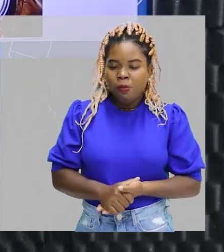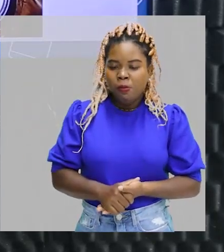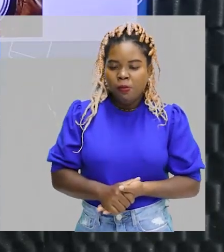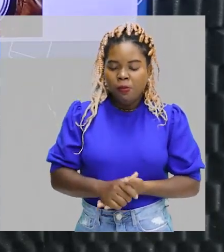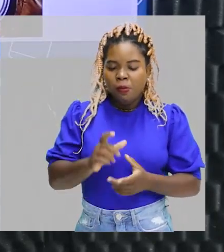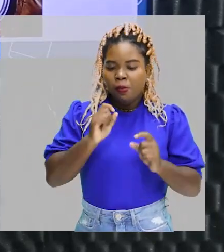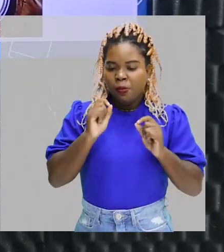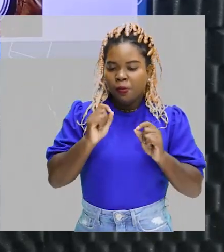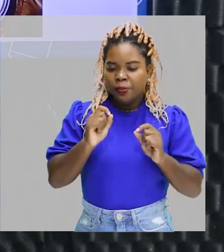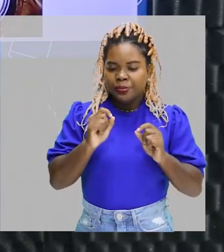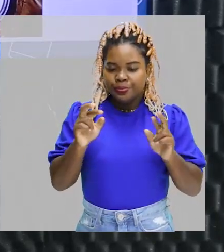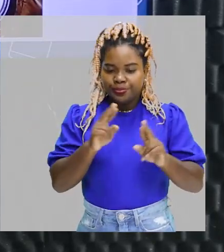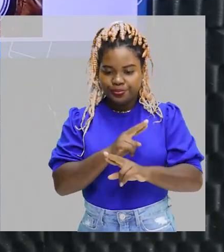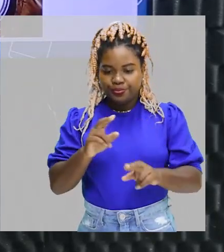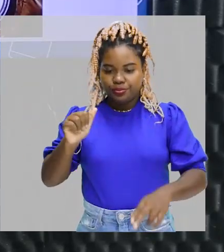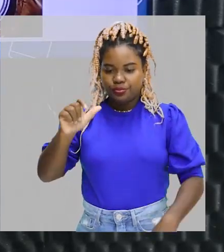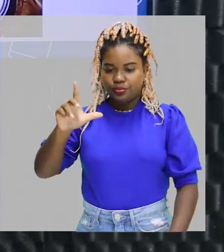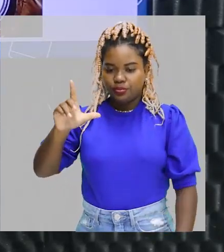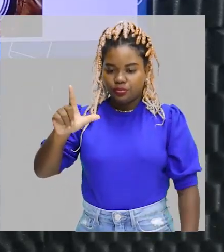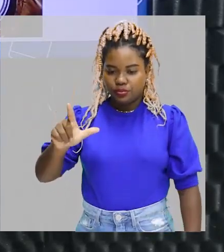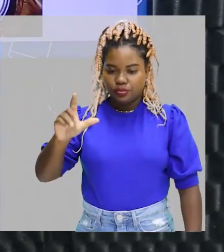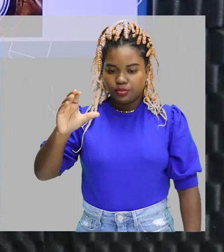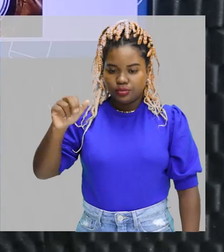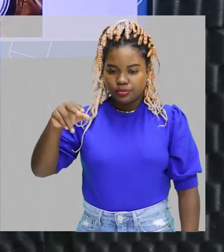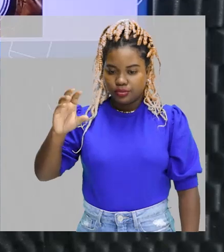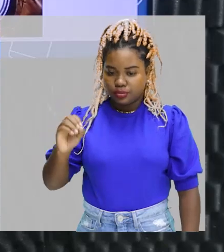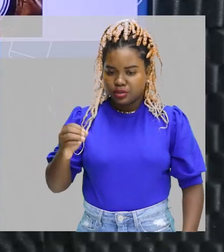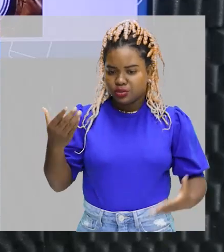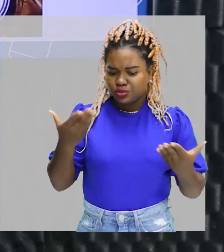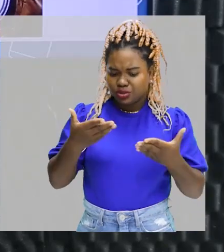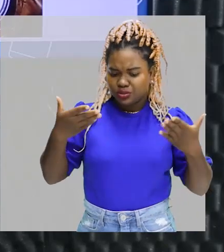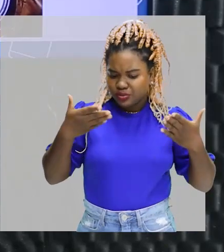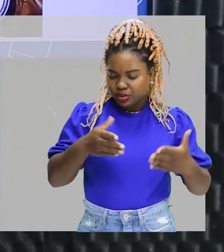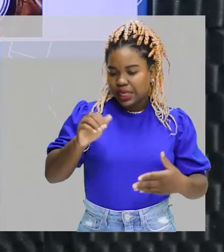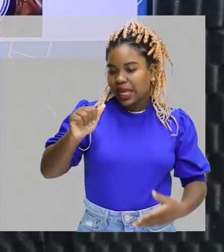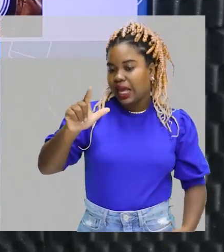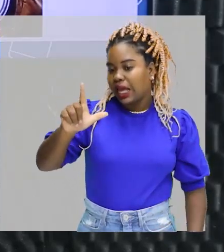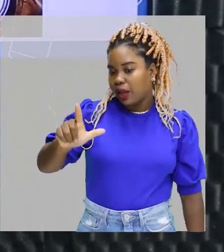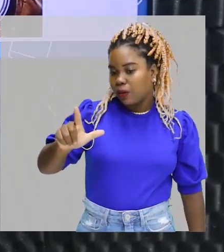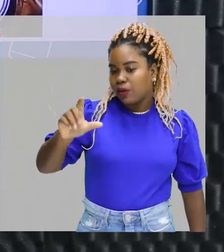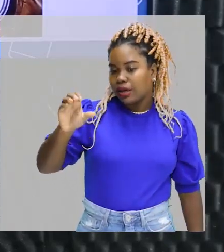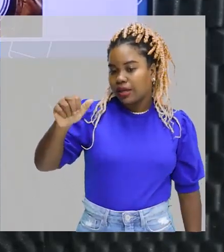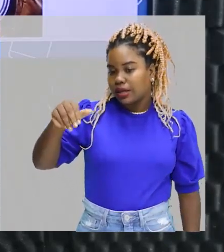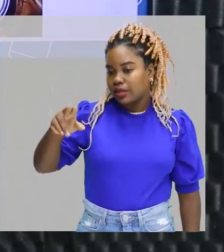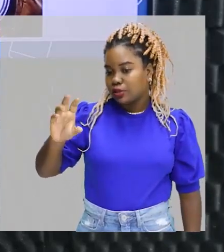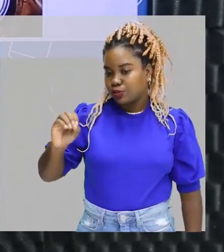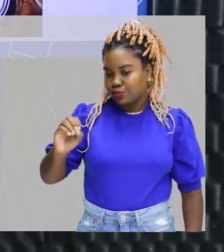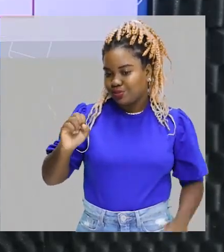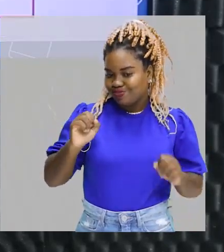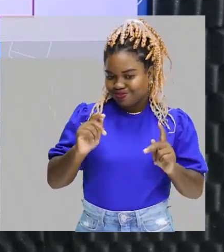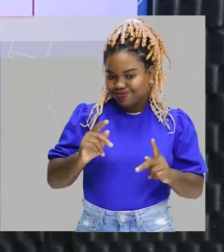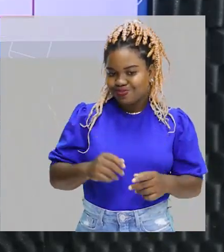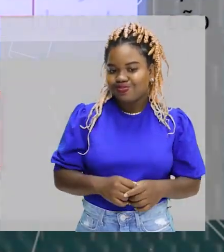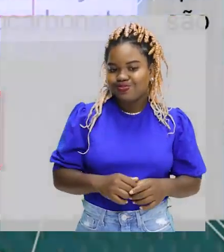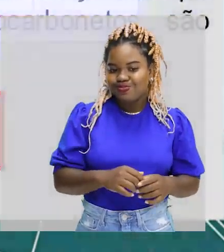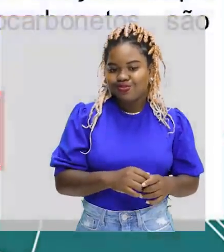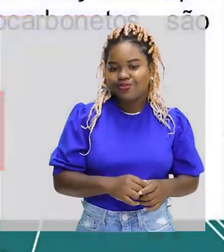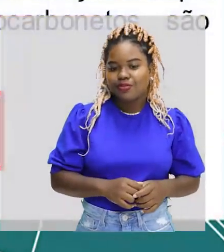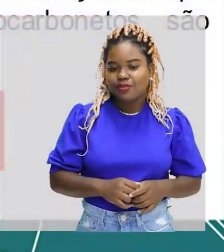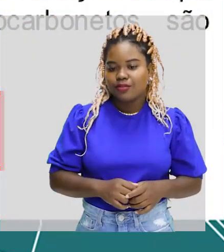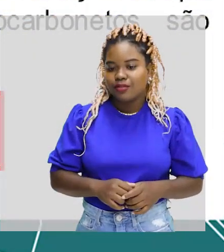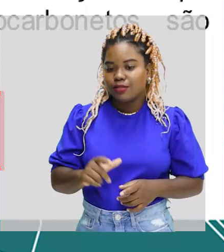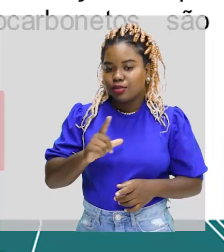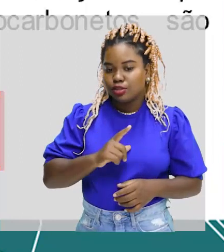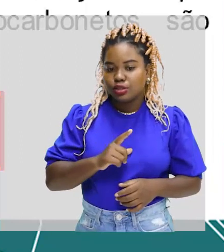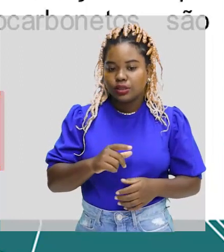são alcanos. Então, hoje nós vamos focar muito nos alcanos. Show de bola, turminha! Bom,